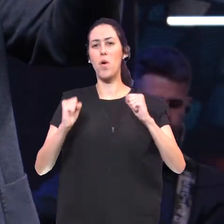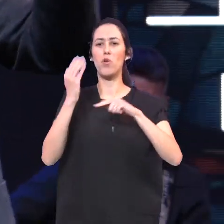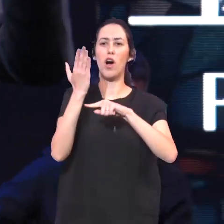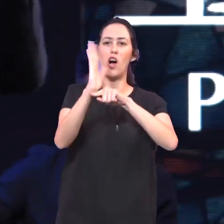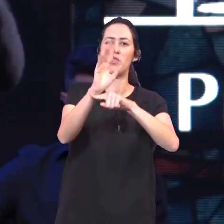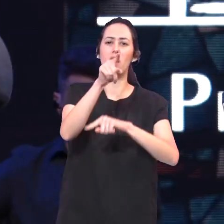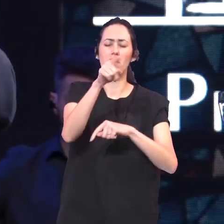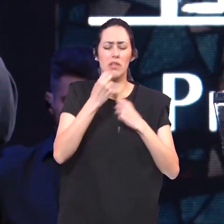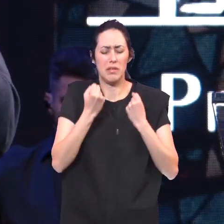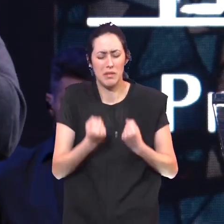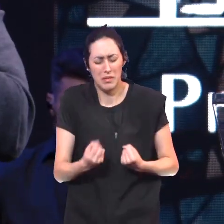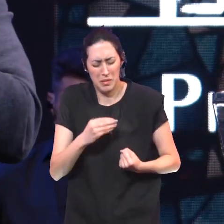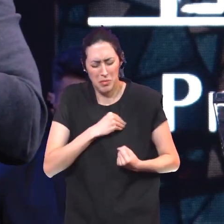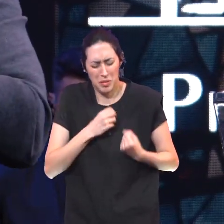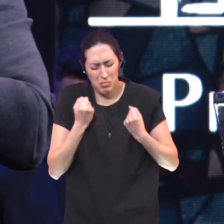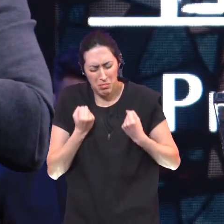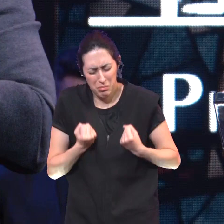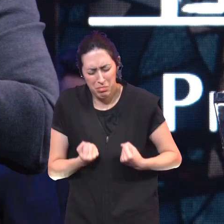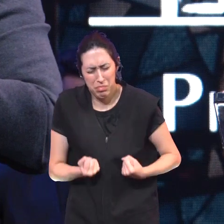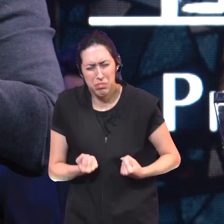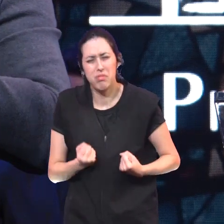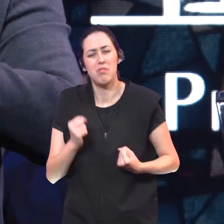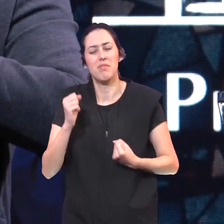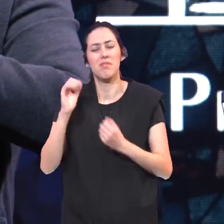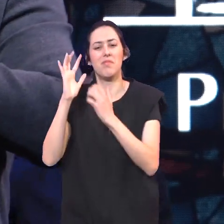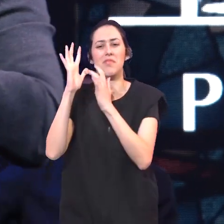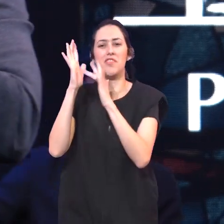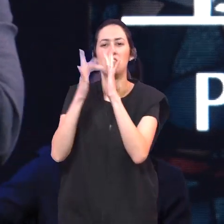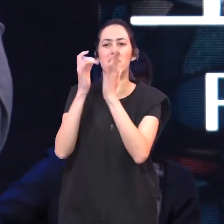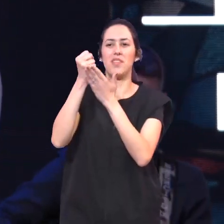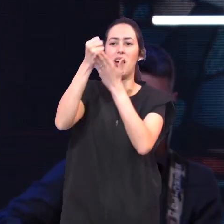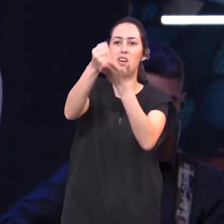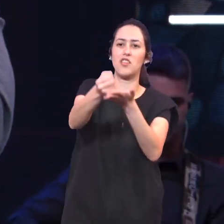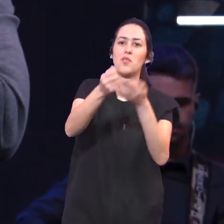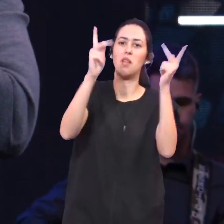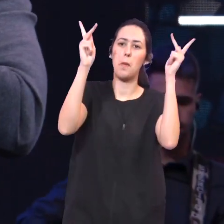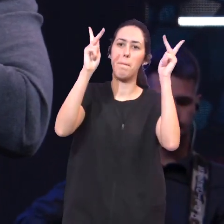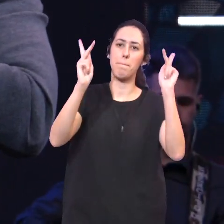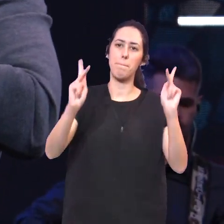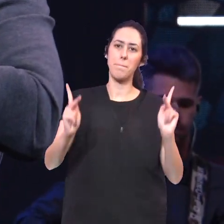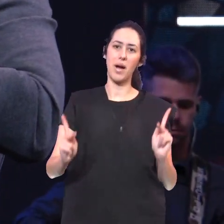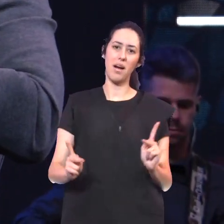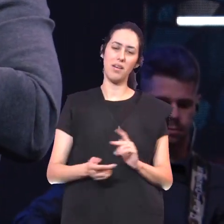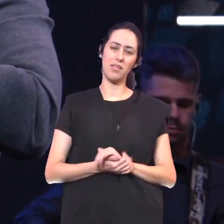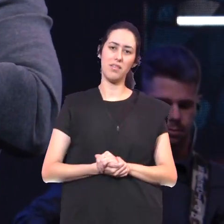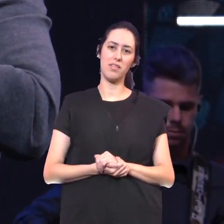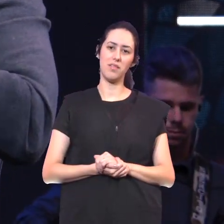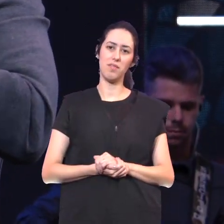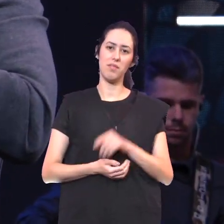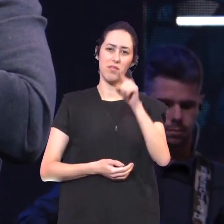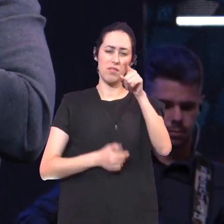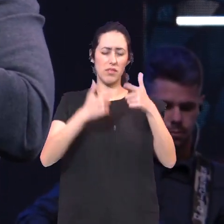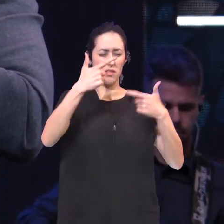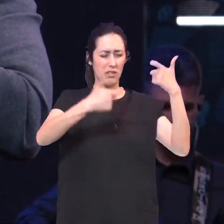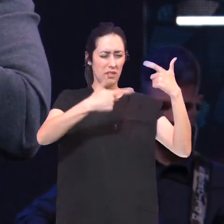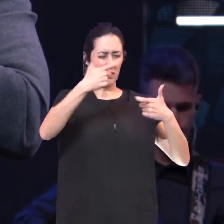pecado Da sua vida Eu posso trazer paz Aonde há guerra